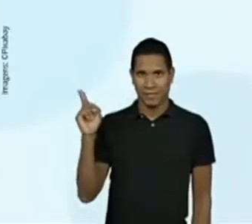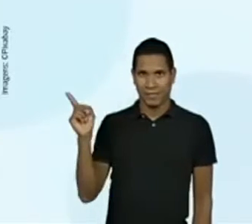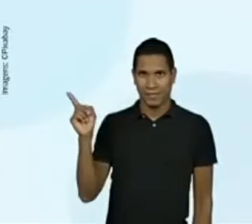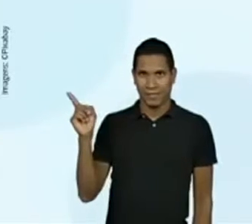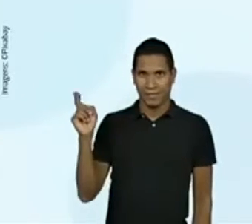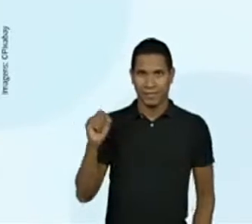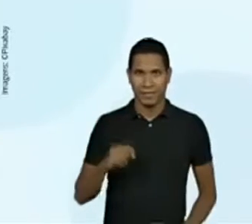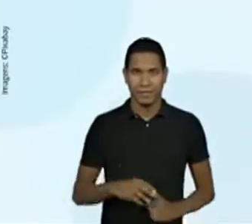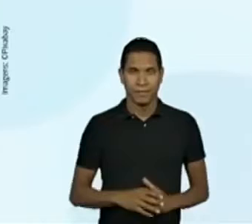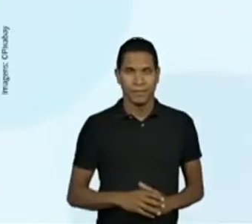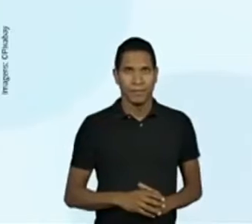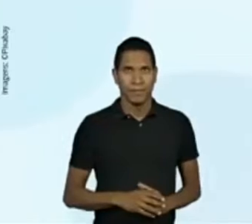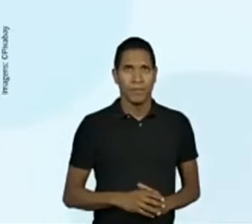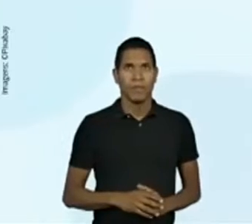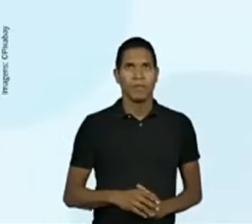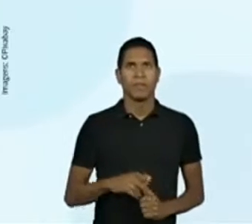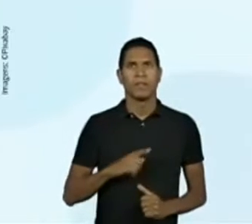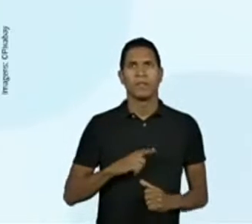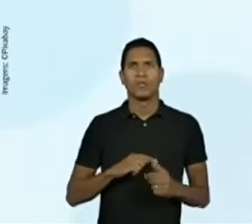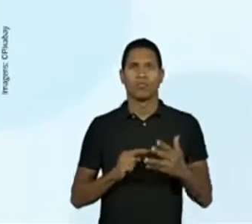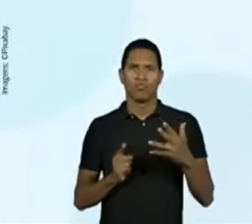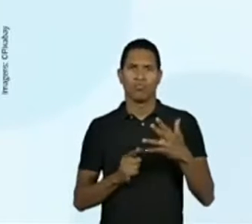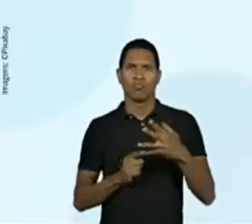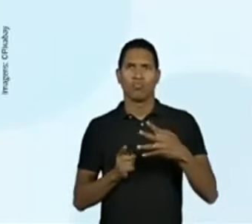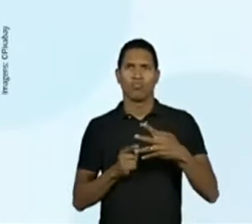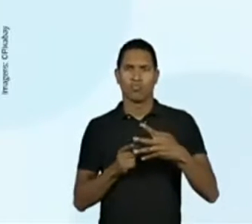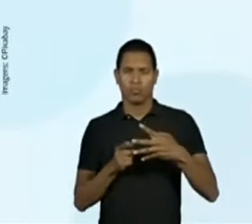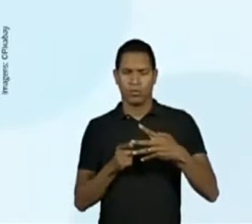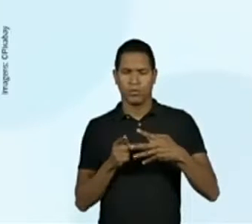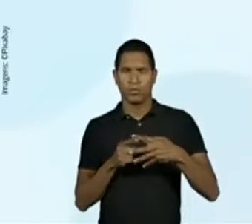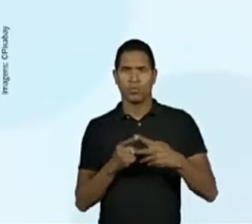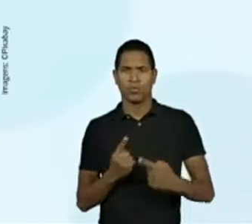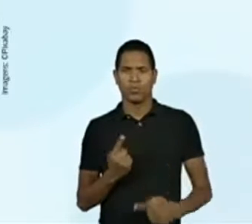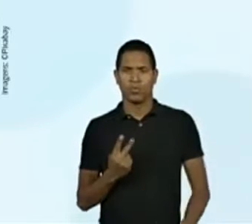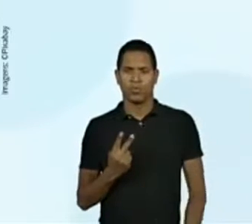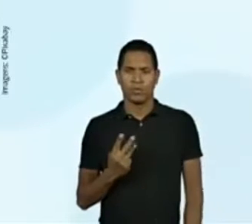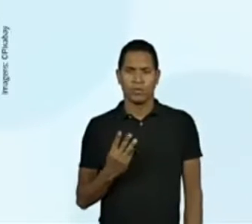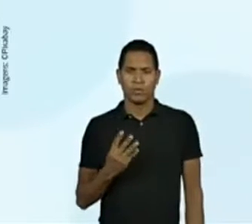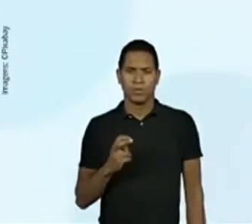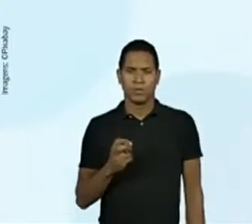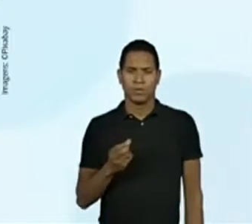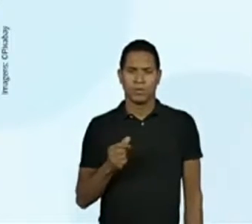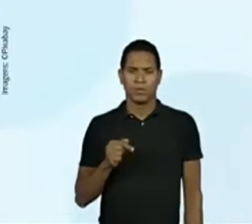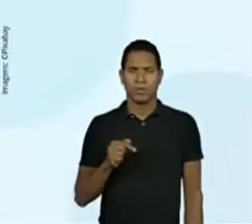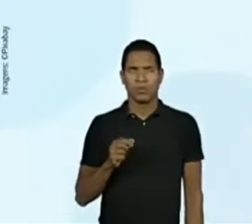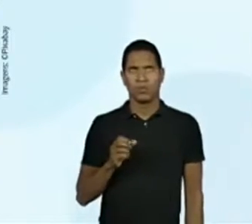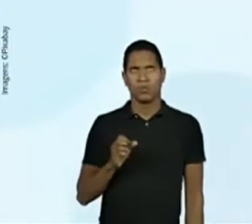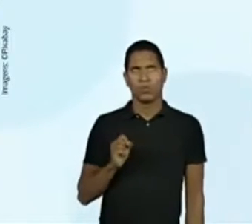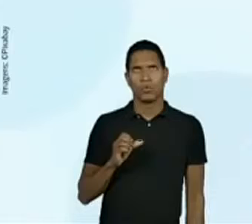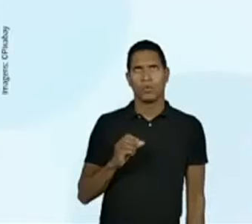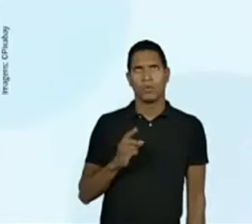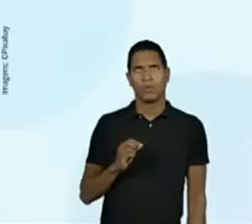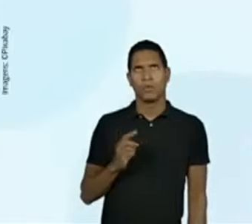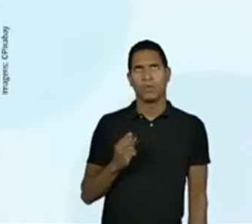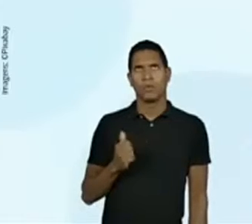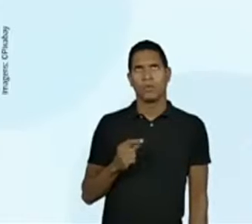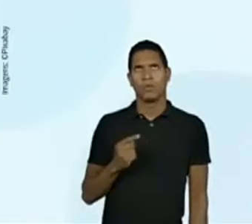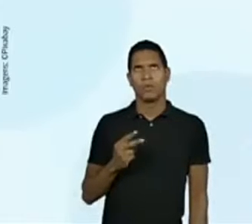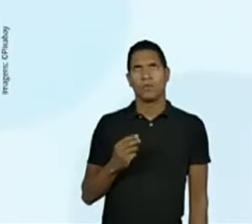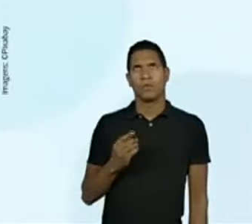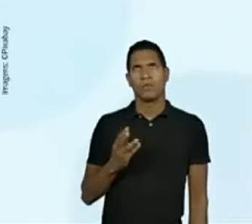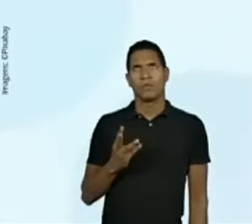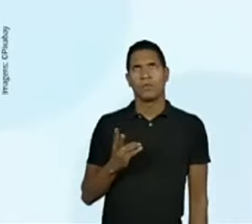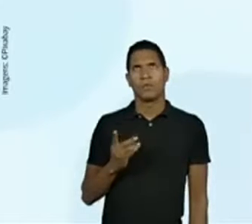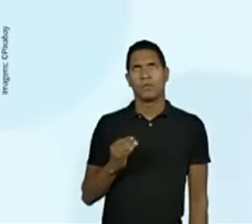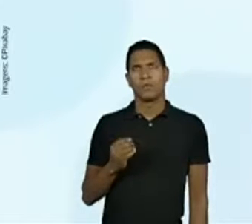Na graduação, veja, temos 1, 2, 3, 4, 5, 6, 7, 8, 9, 10, 11, 12, 13, 14, 15, 16,